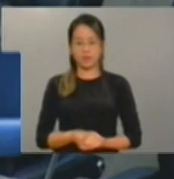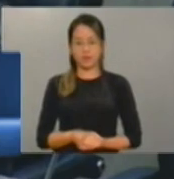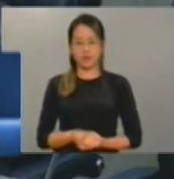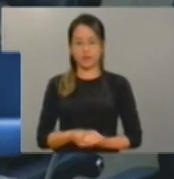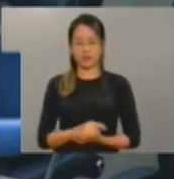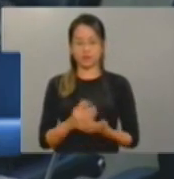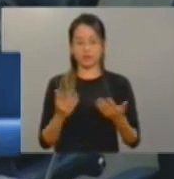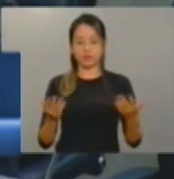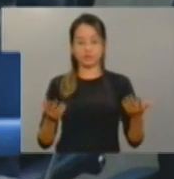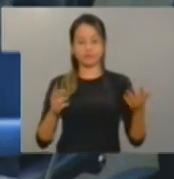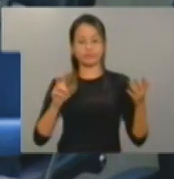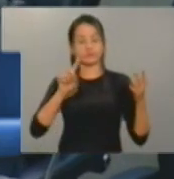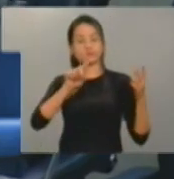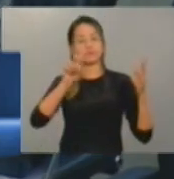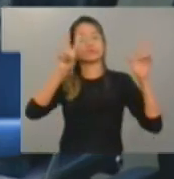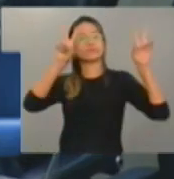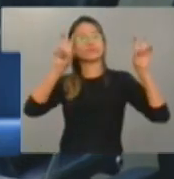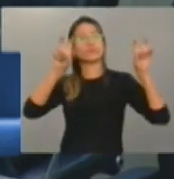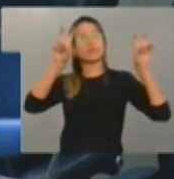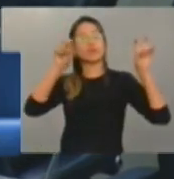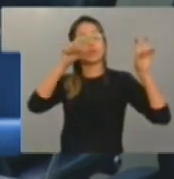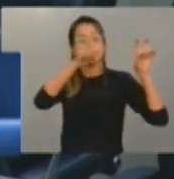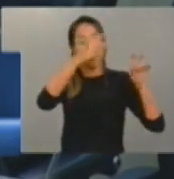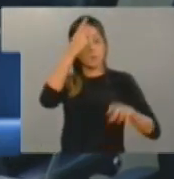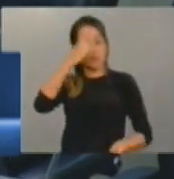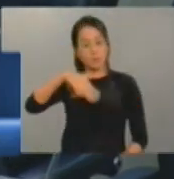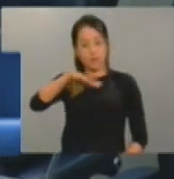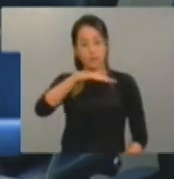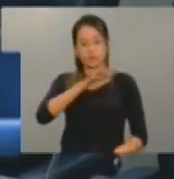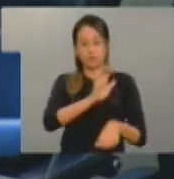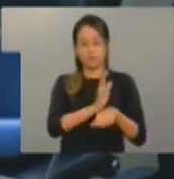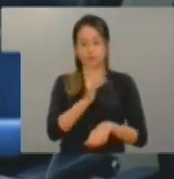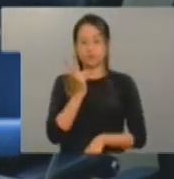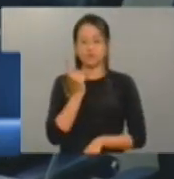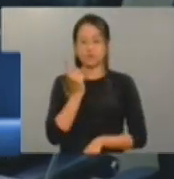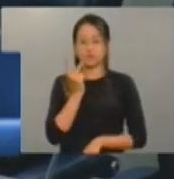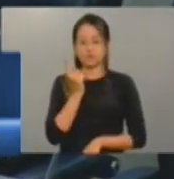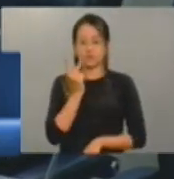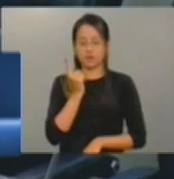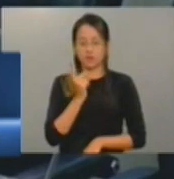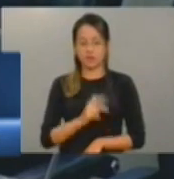efetivas do povo cearense. Eu queria falar de alguns temas.